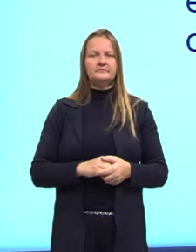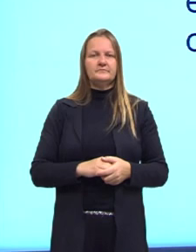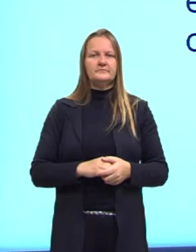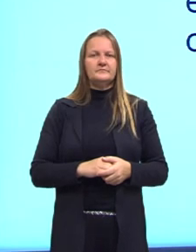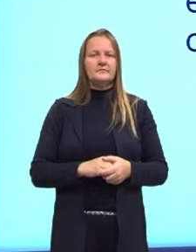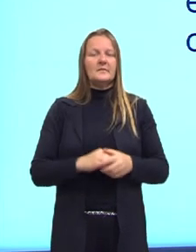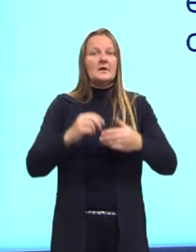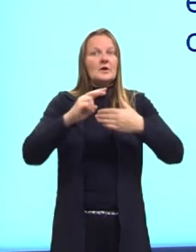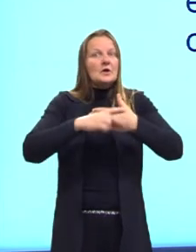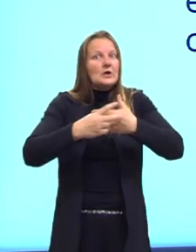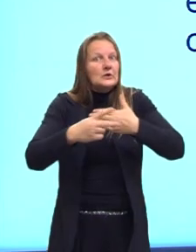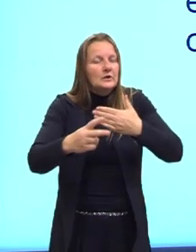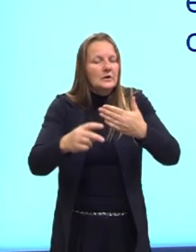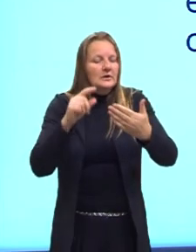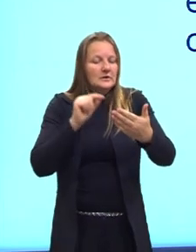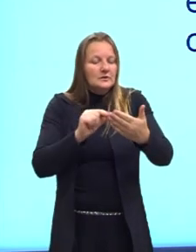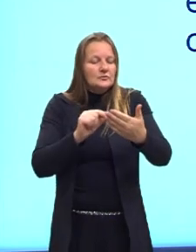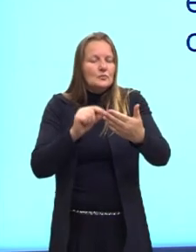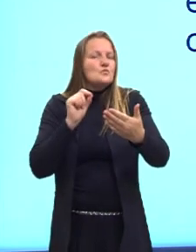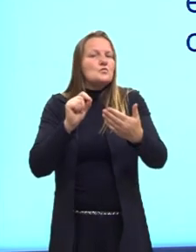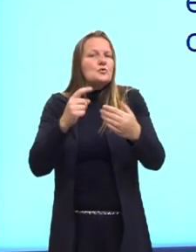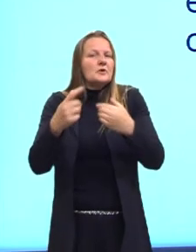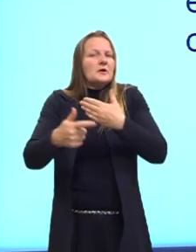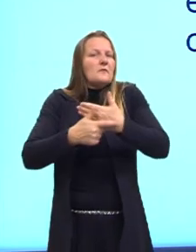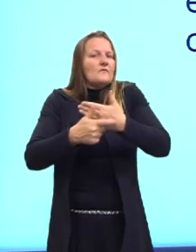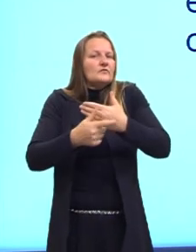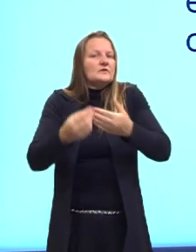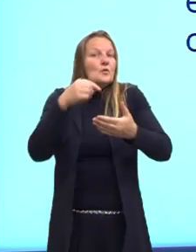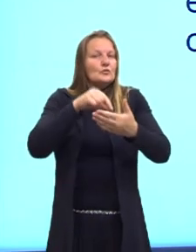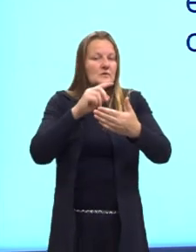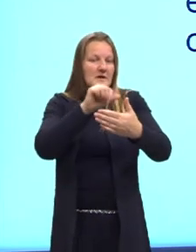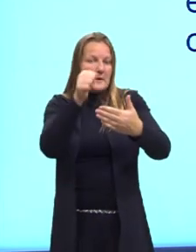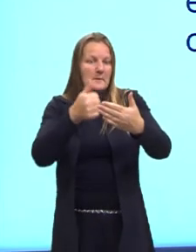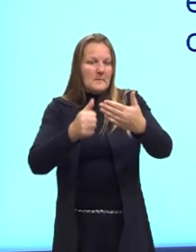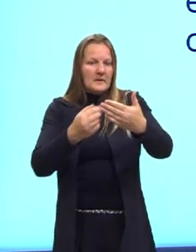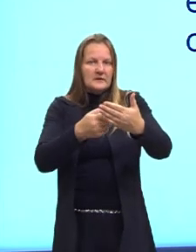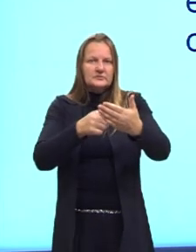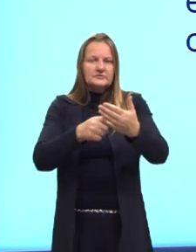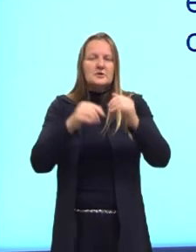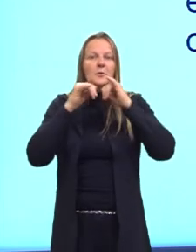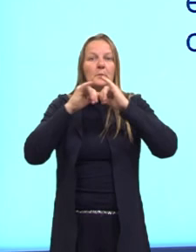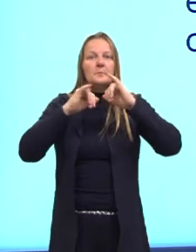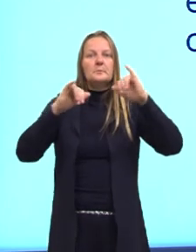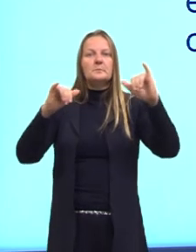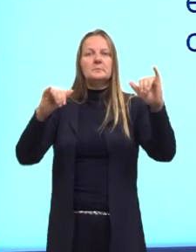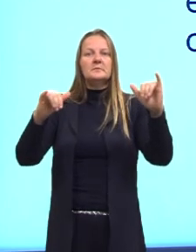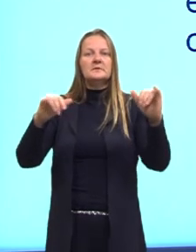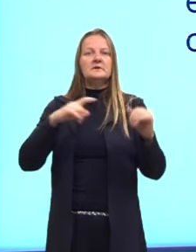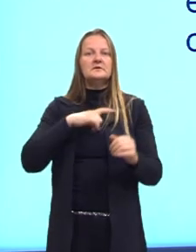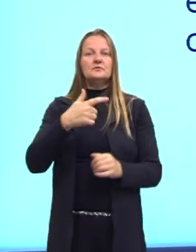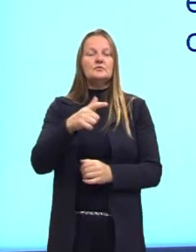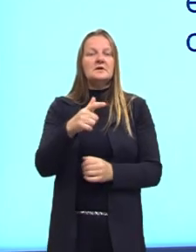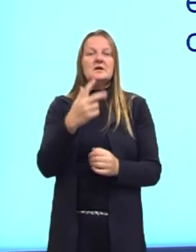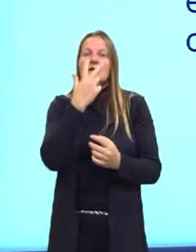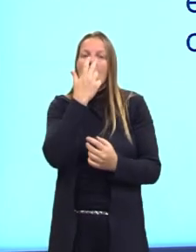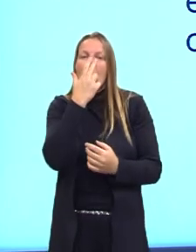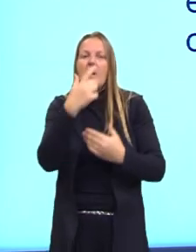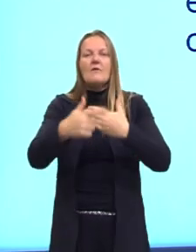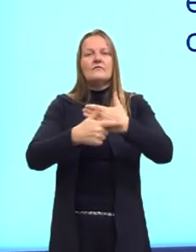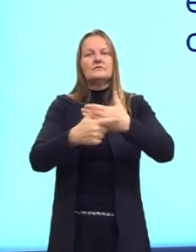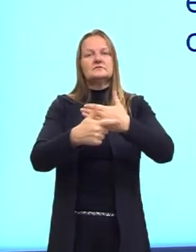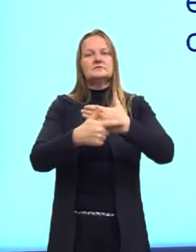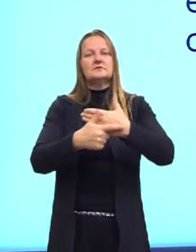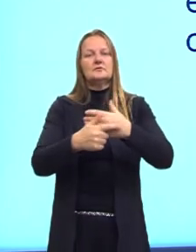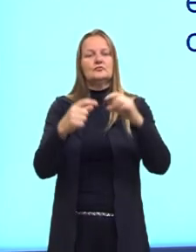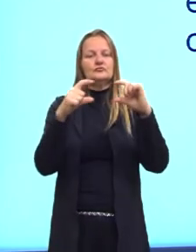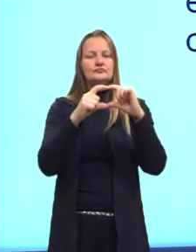consequentemente, a que ela se propõe? Por exemplo, uma propaganda não vai ter o mesmo propósito de